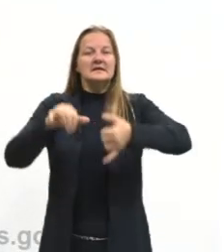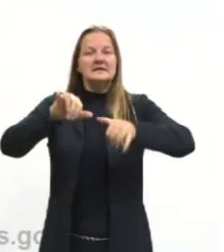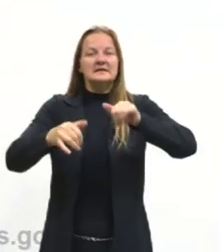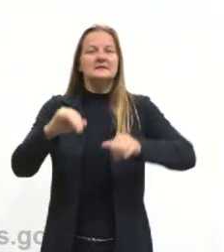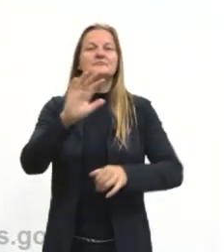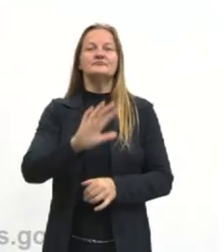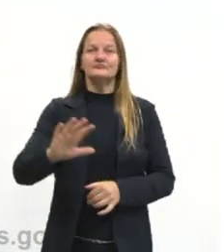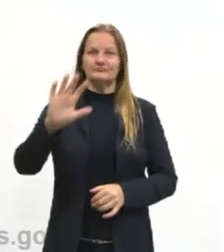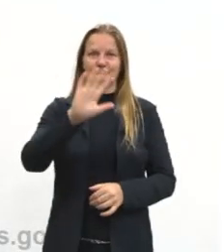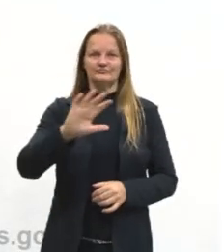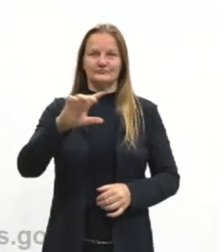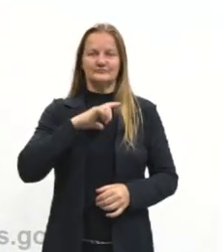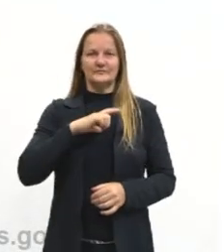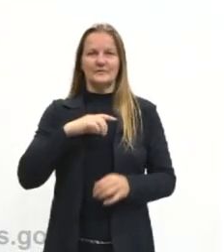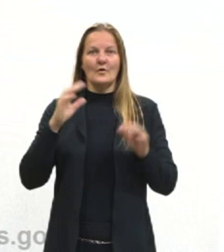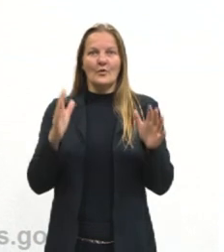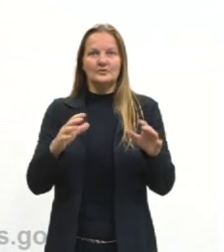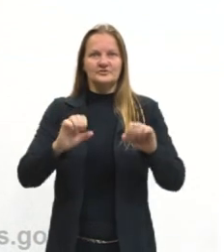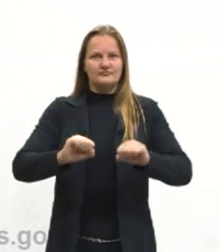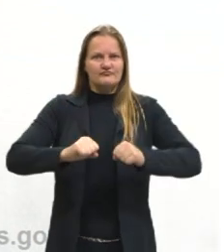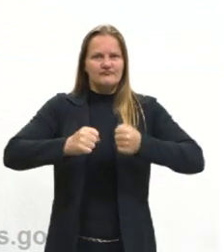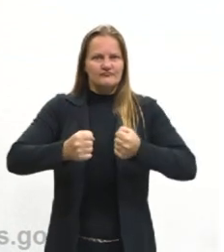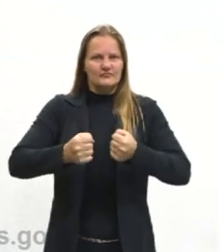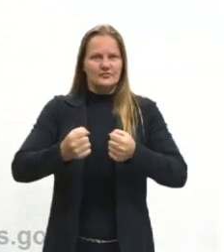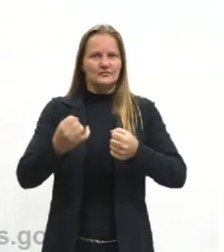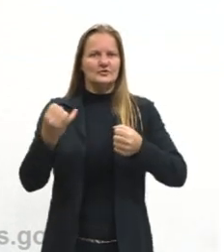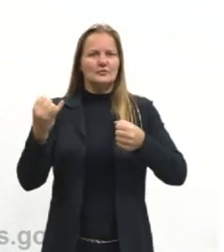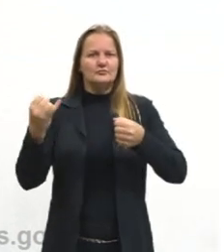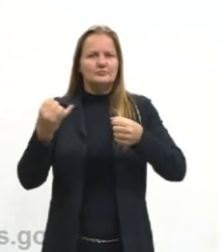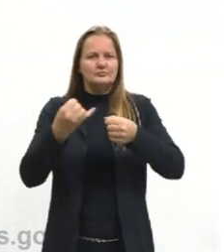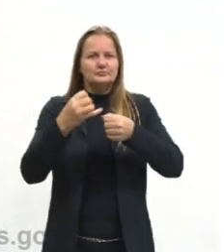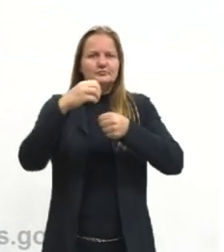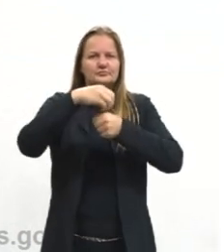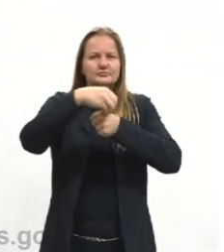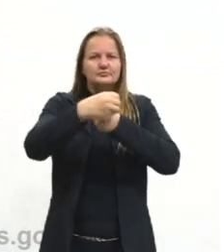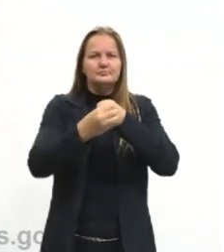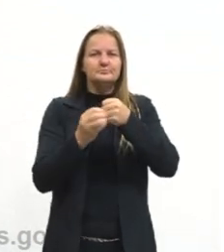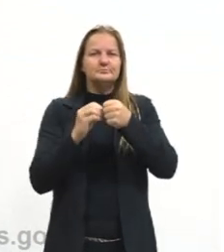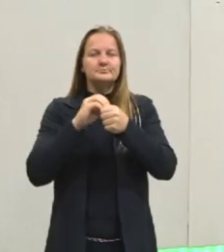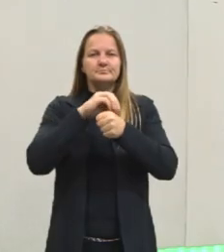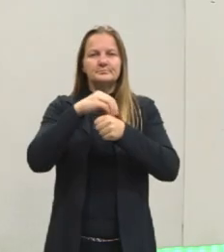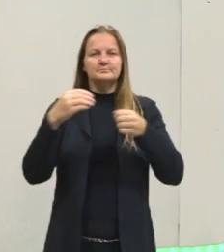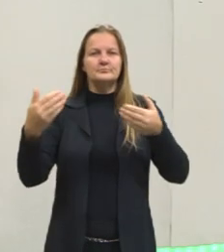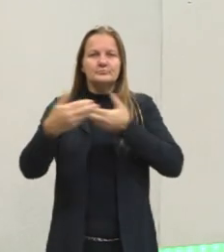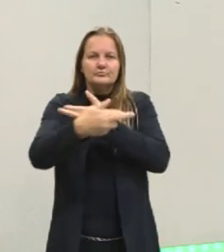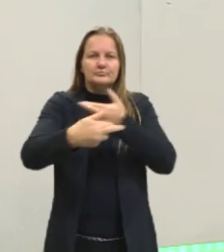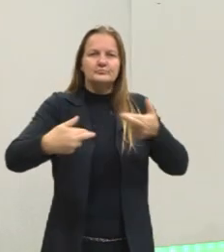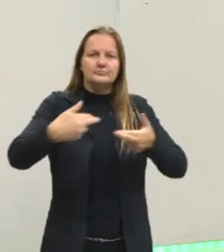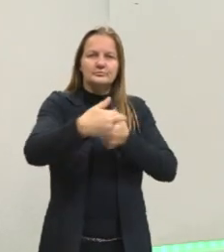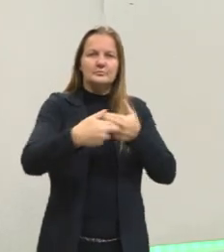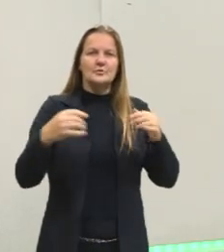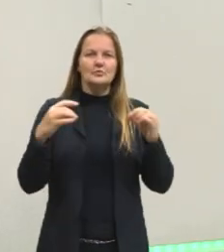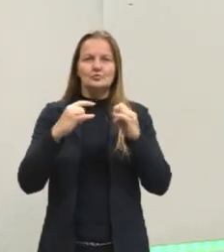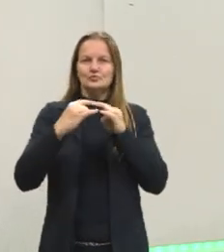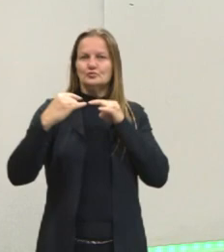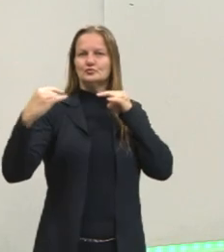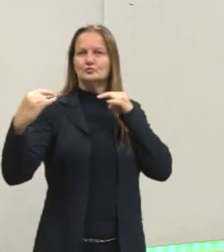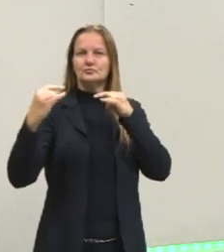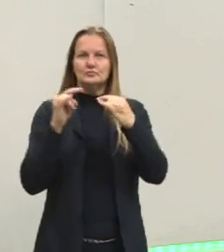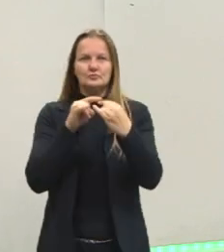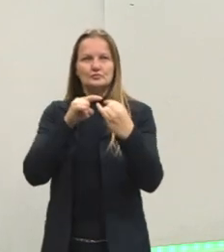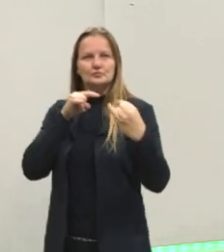forças intermoleculares. O que são essas forças intermoleculares? São as forças, as atrações que ocorrem